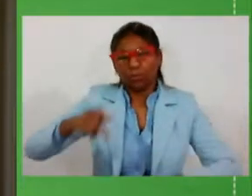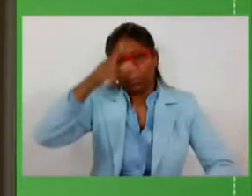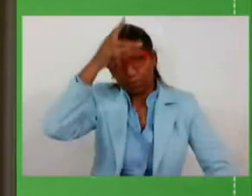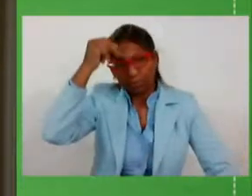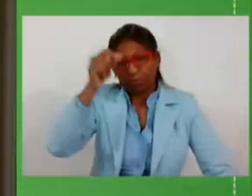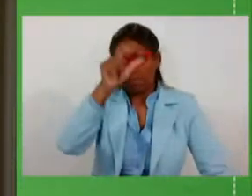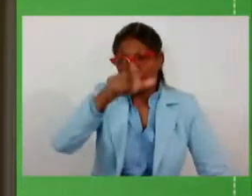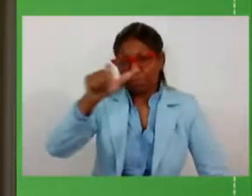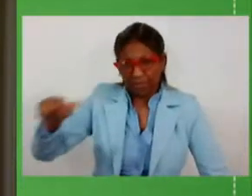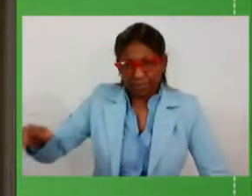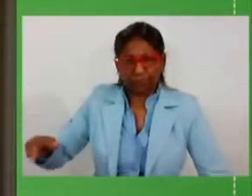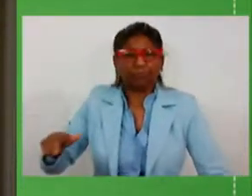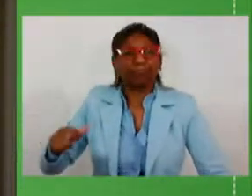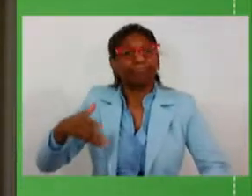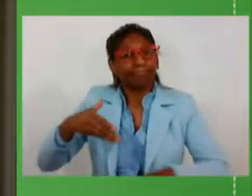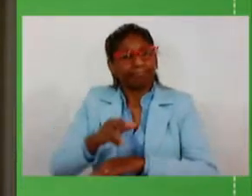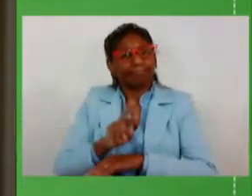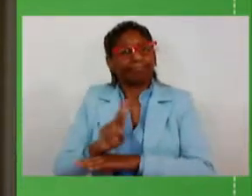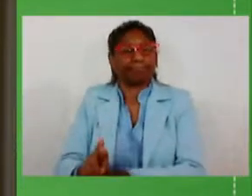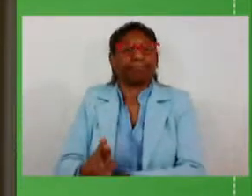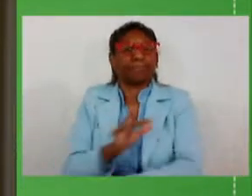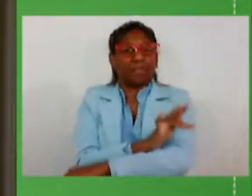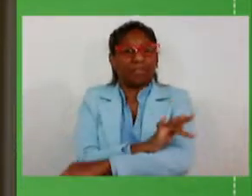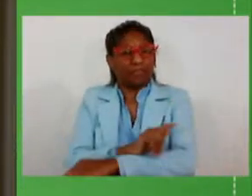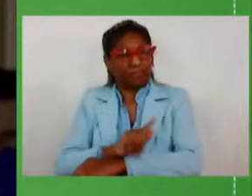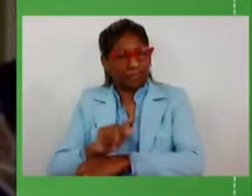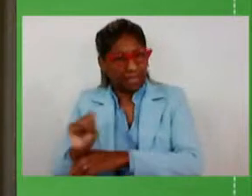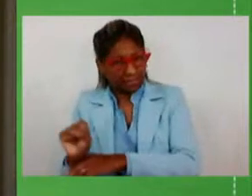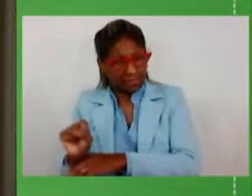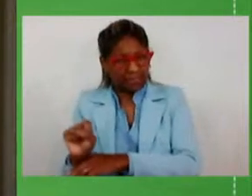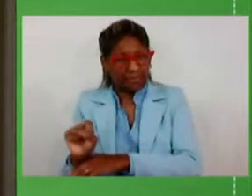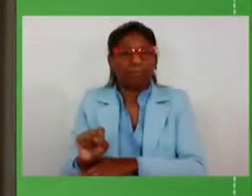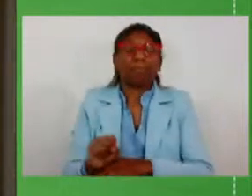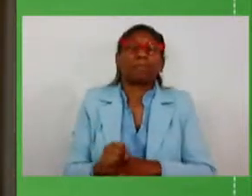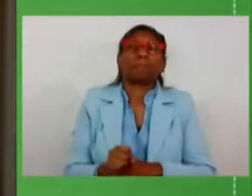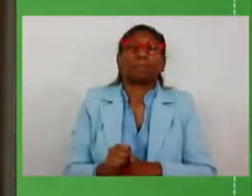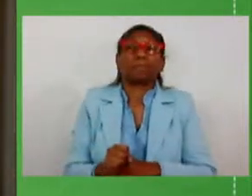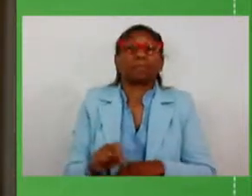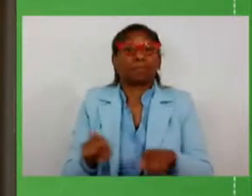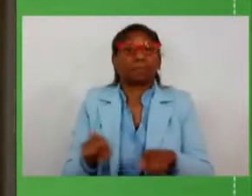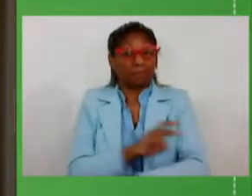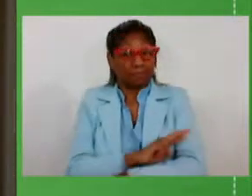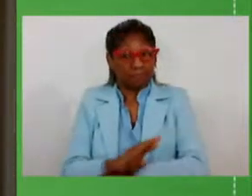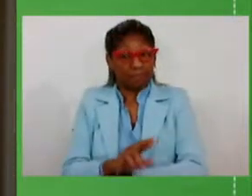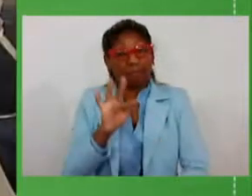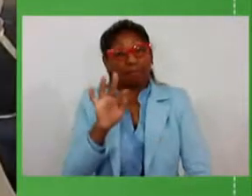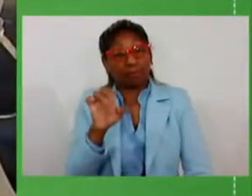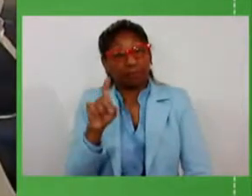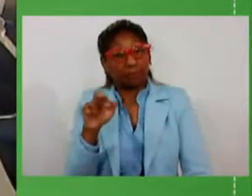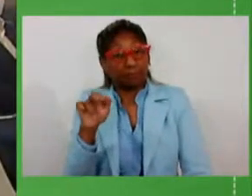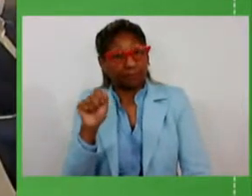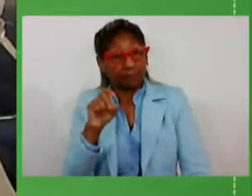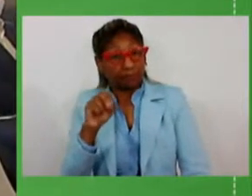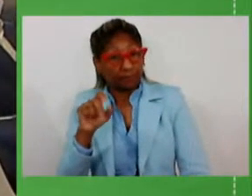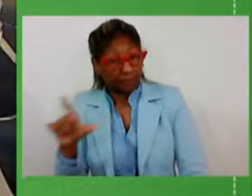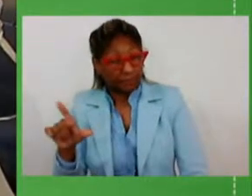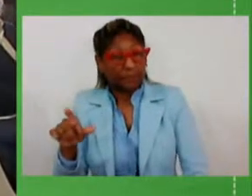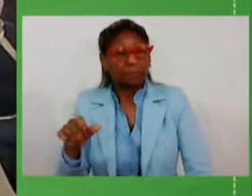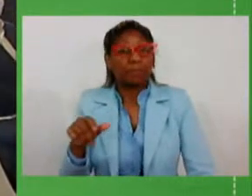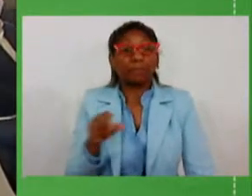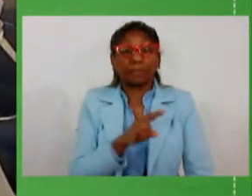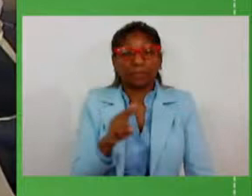o representante da FIERGS, Tomás Nunicamp, o representante da Federação, Fernando André Marchê,